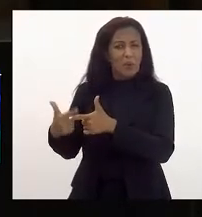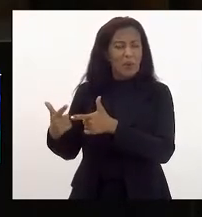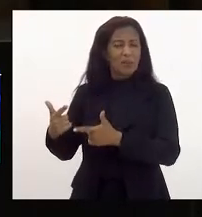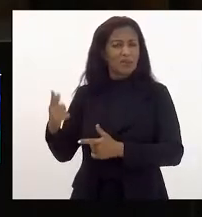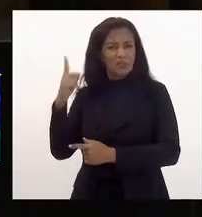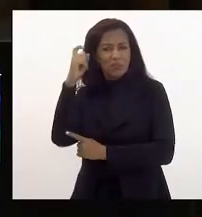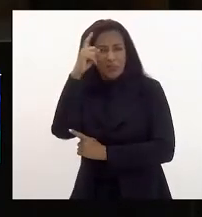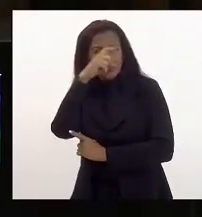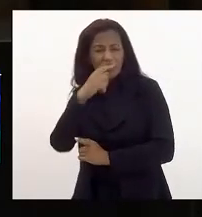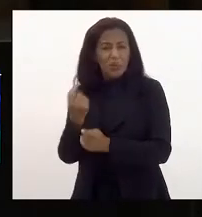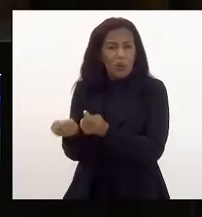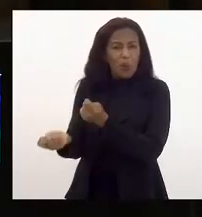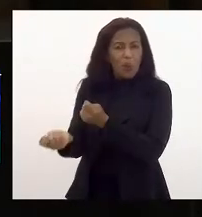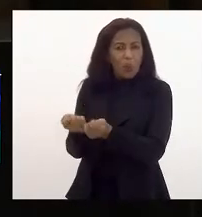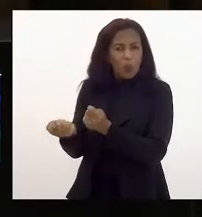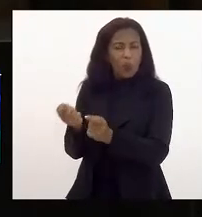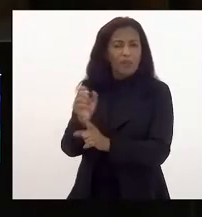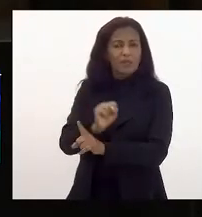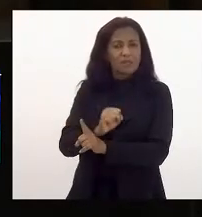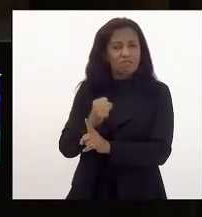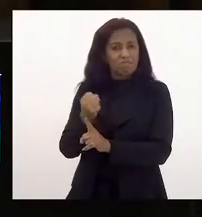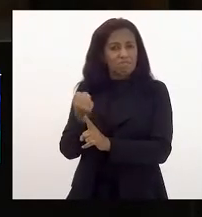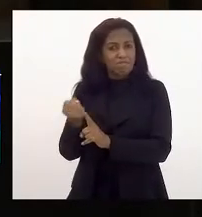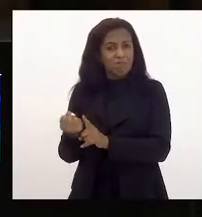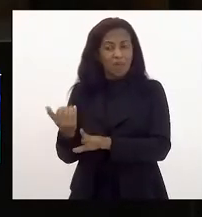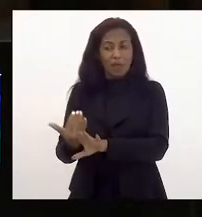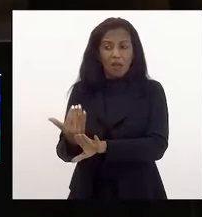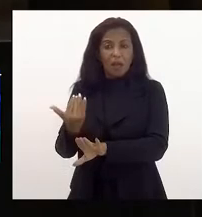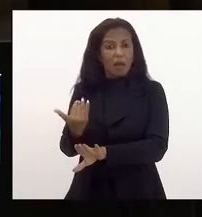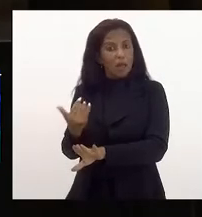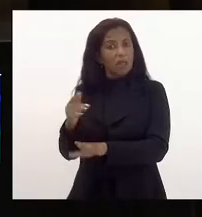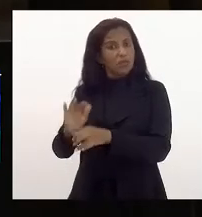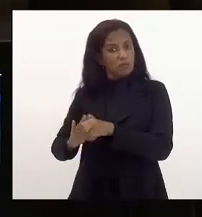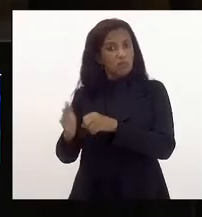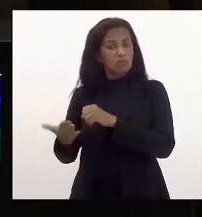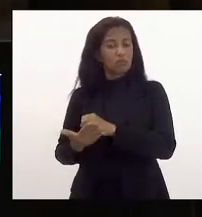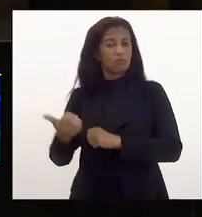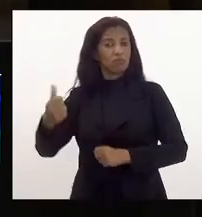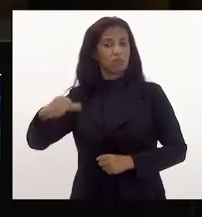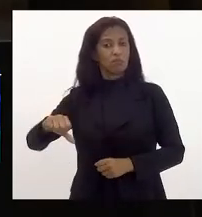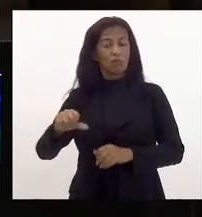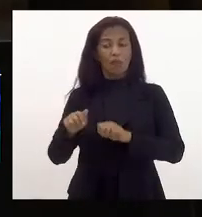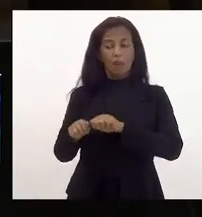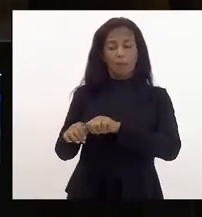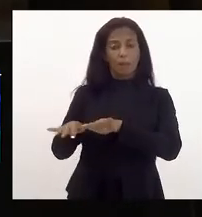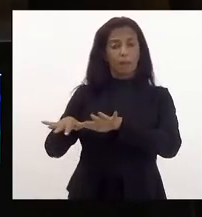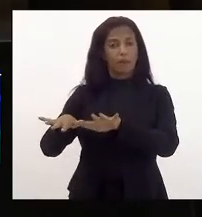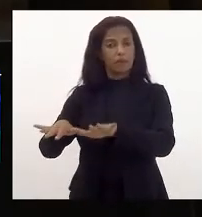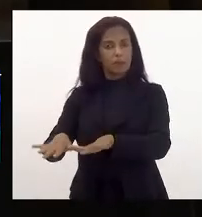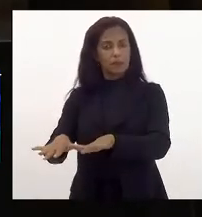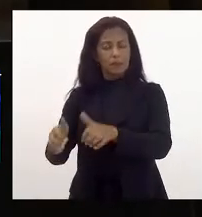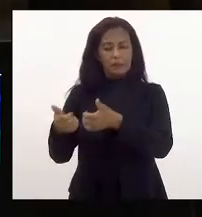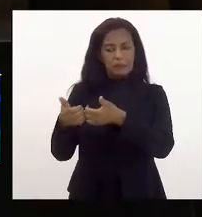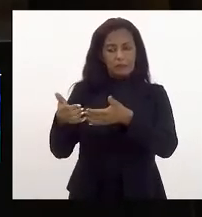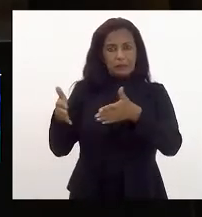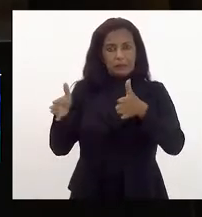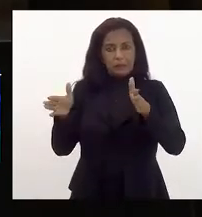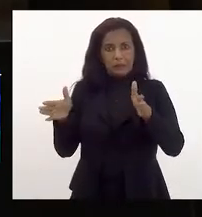economicamente socialmente antemesmo da pandemia a pandemia abriu